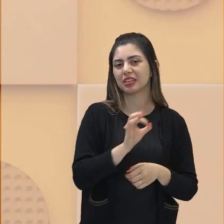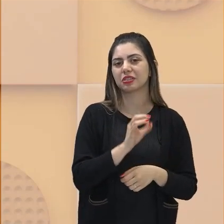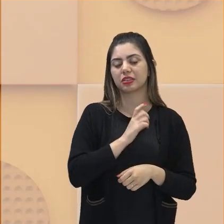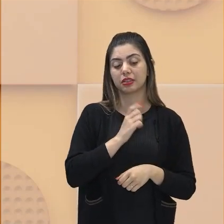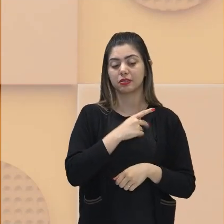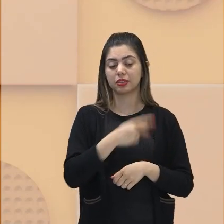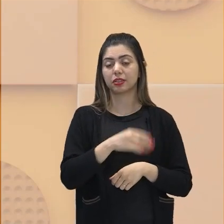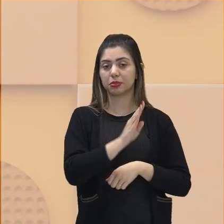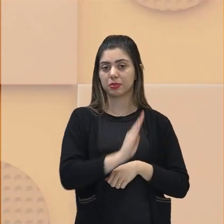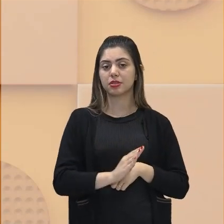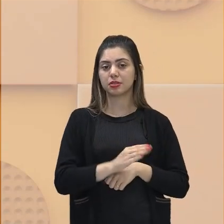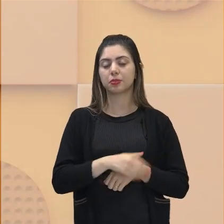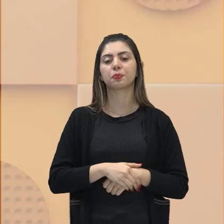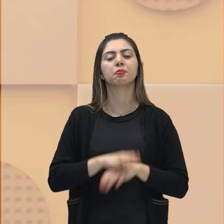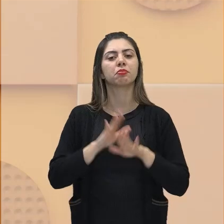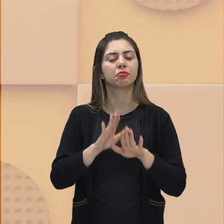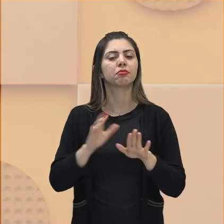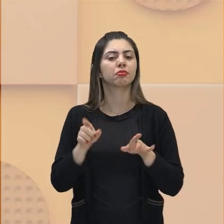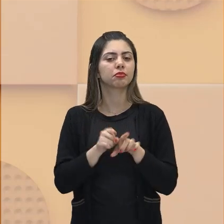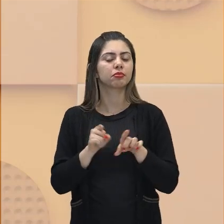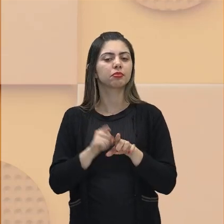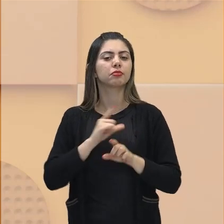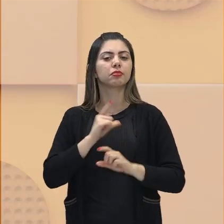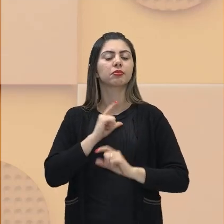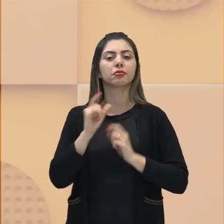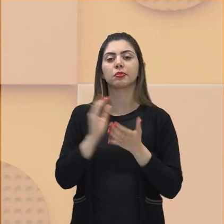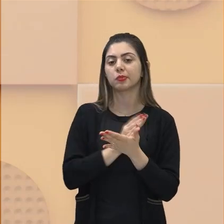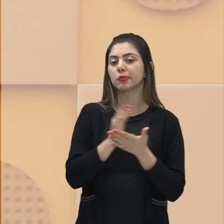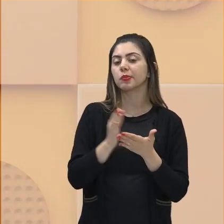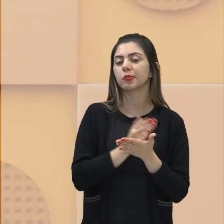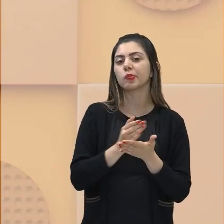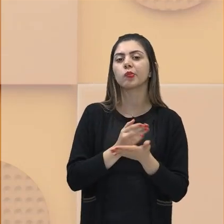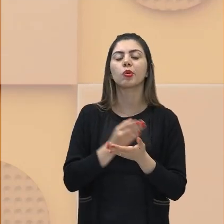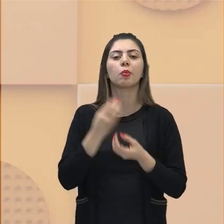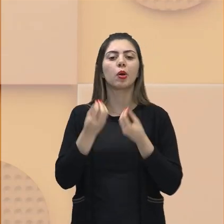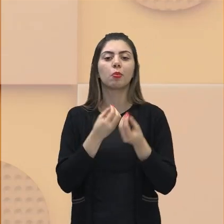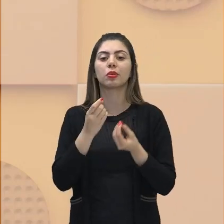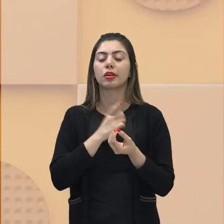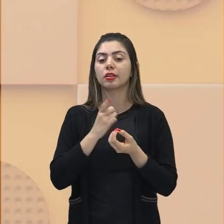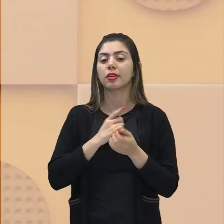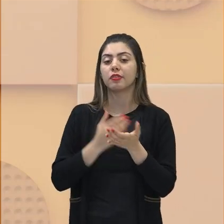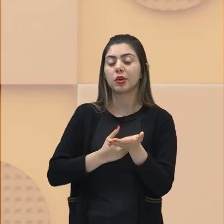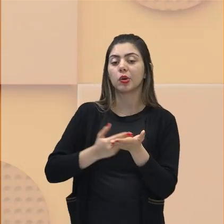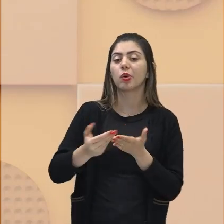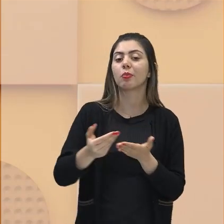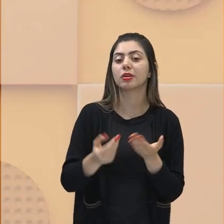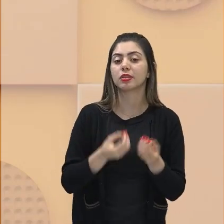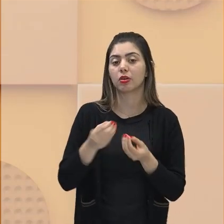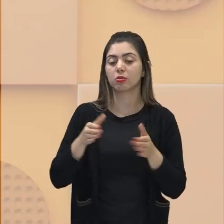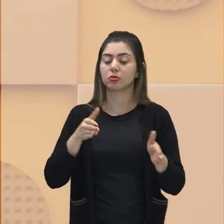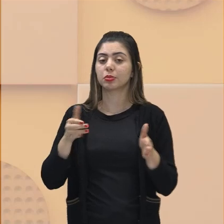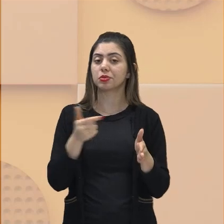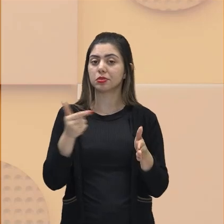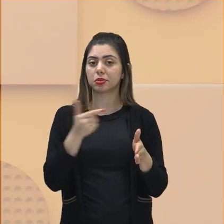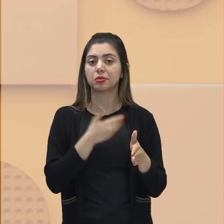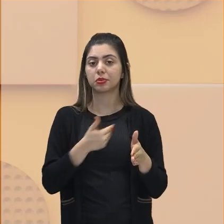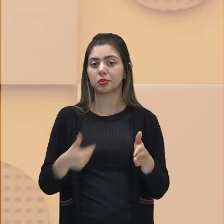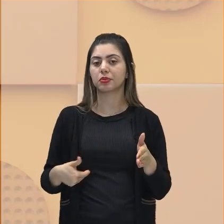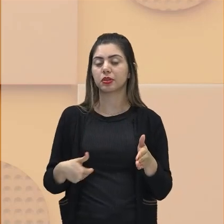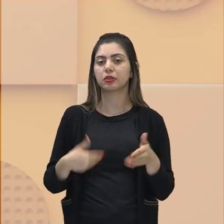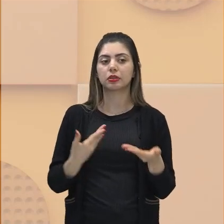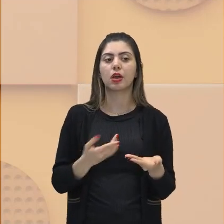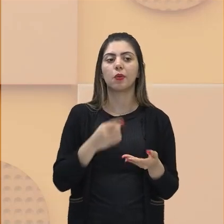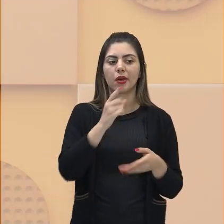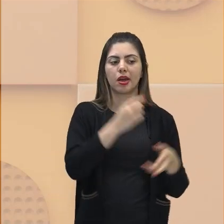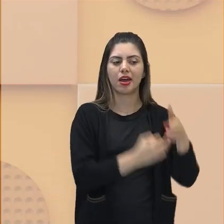cenário nacional, mas que também vão perdurar algumas delas e vão eclodir, principalmente também ali dentro do Segundo Reinado, tá bom? Então, não acabou